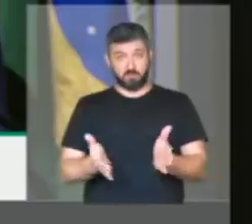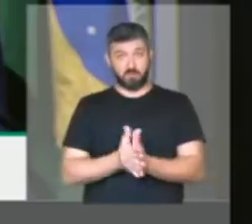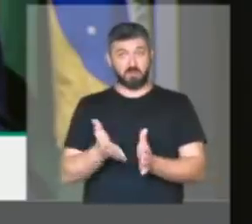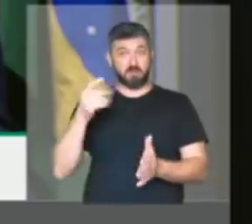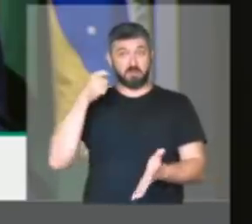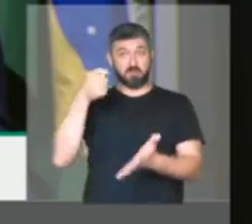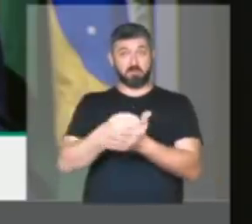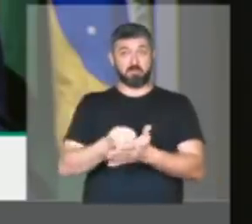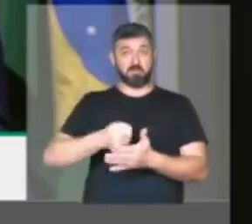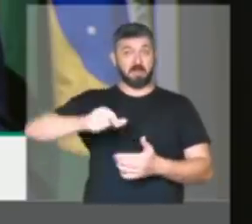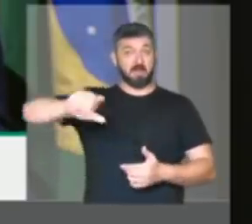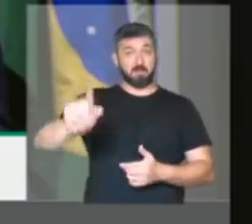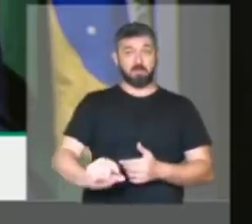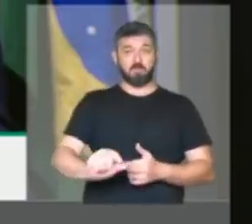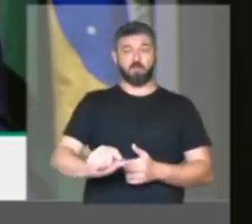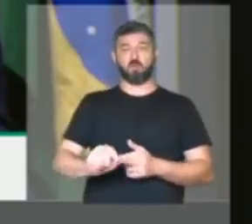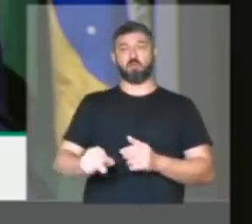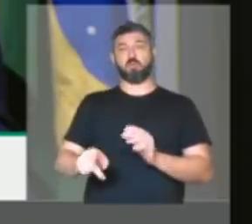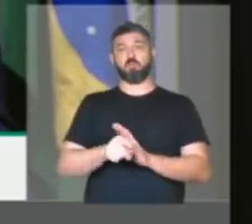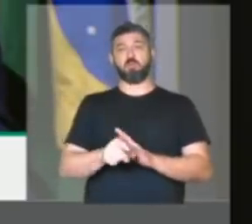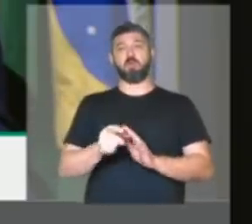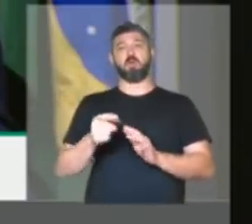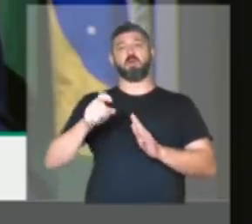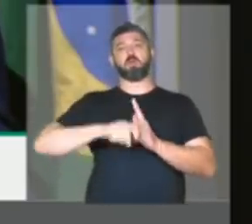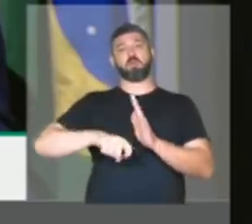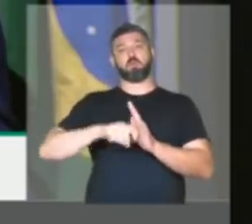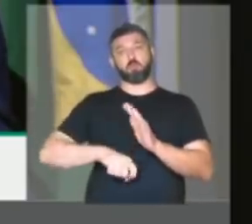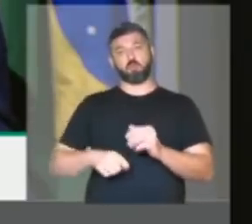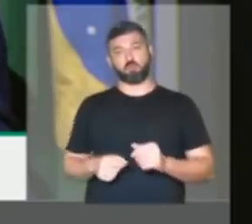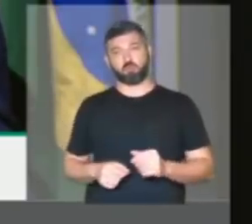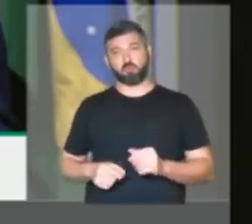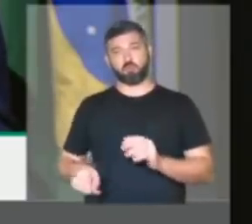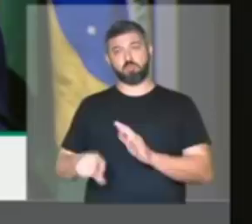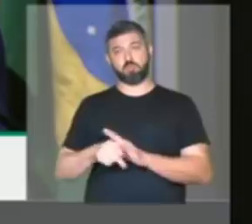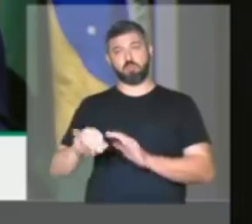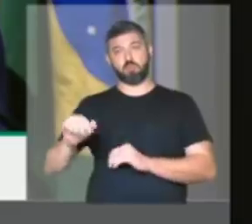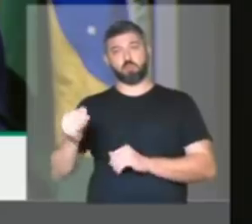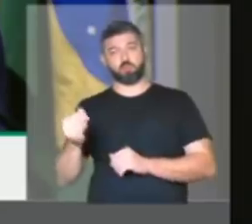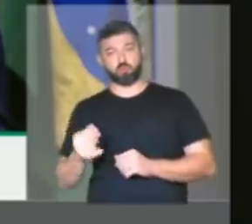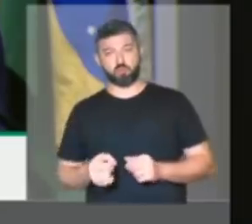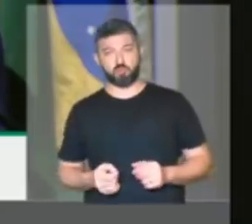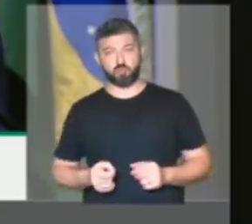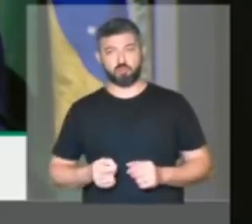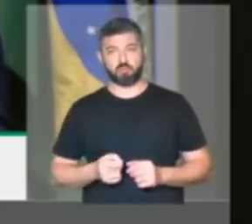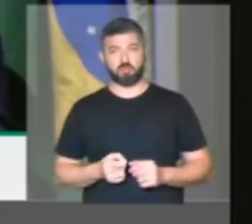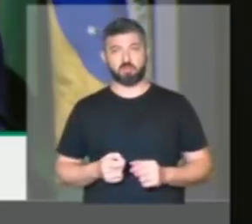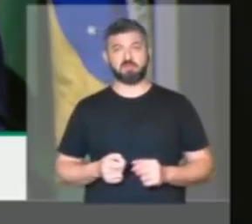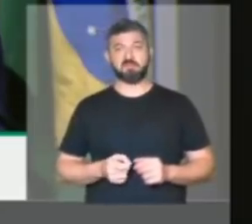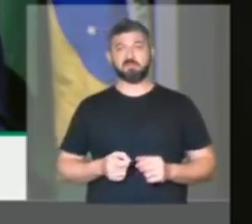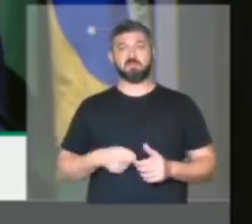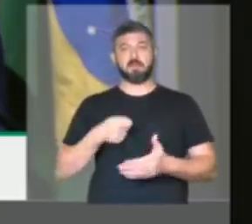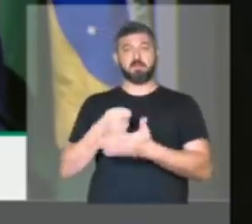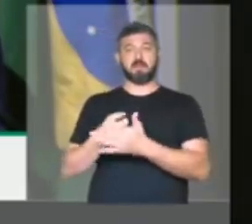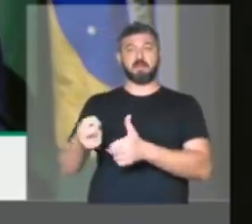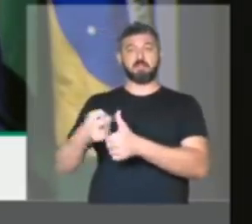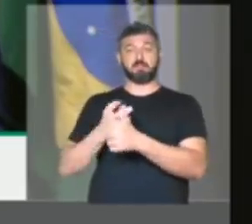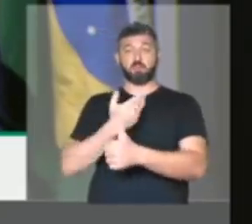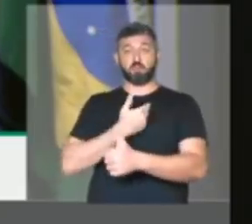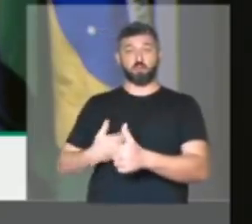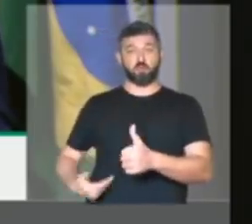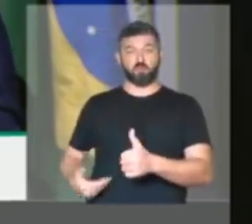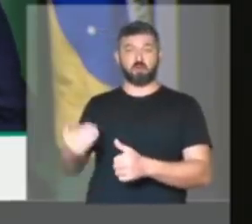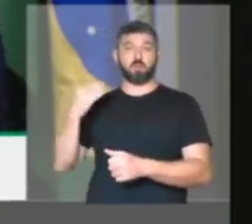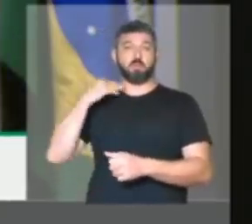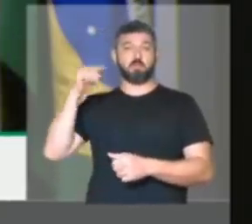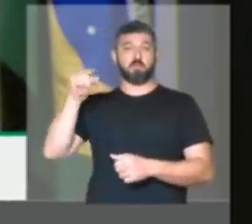nunca pagaram tão pouco do dinheiro dos seus impostos, do dinheiro do tesouro, para apagar a dívida que o governo tem com